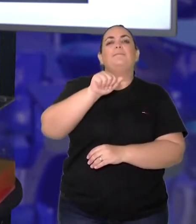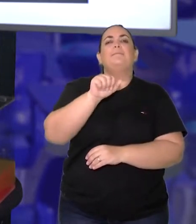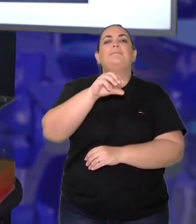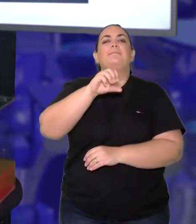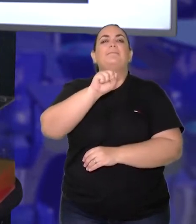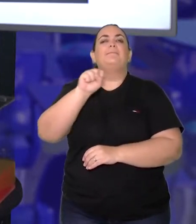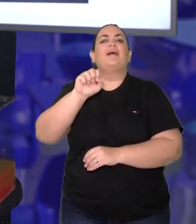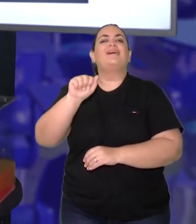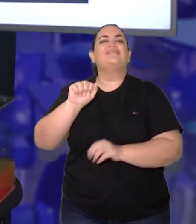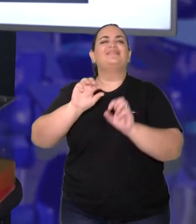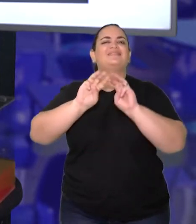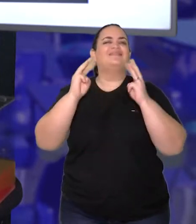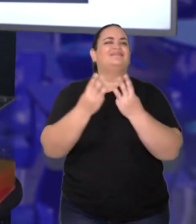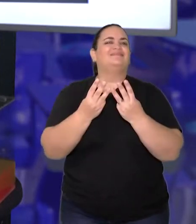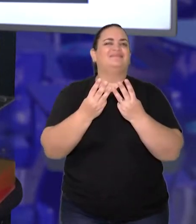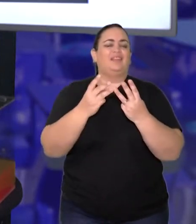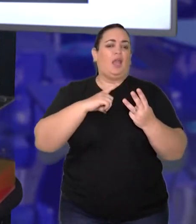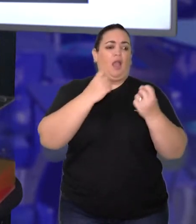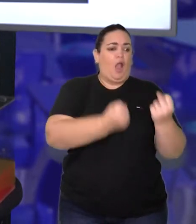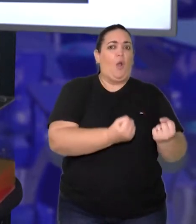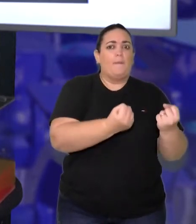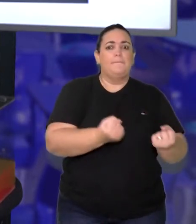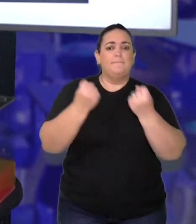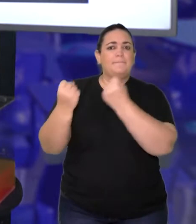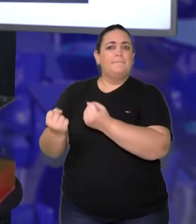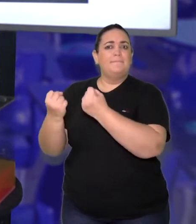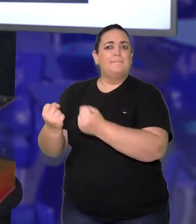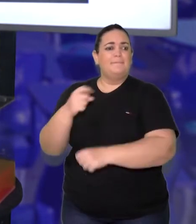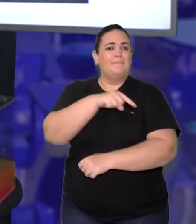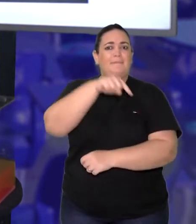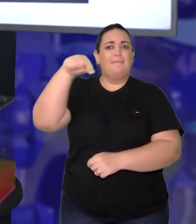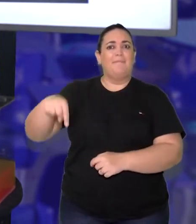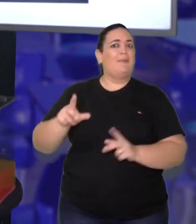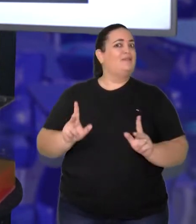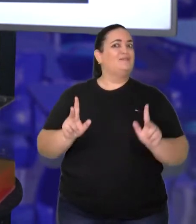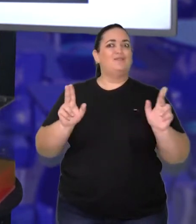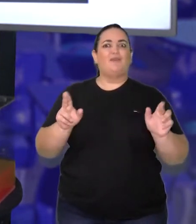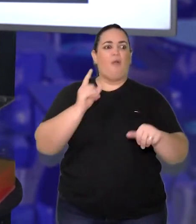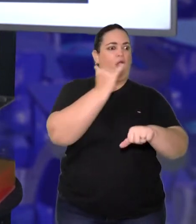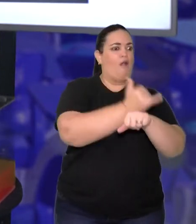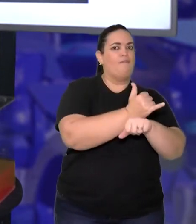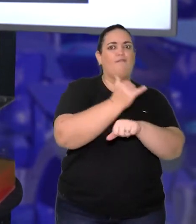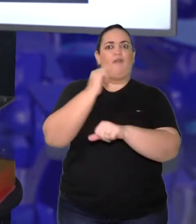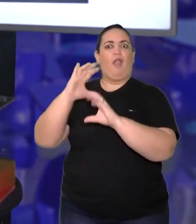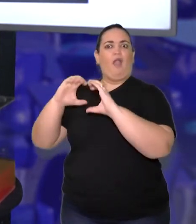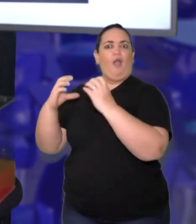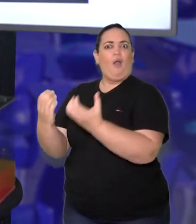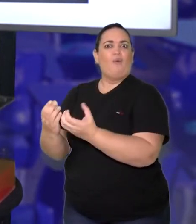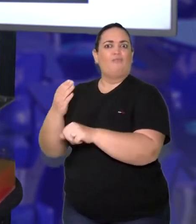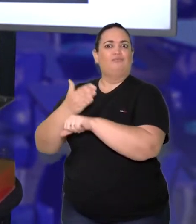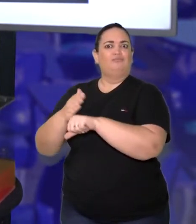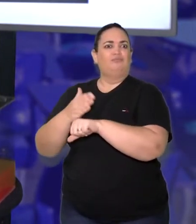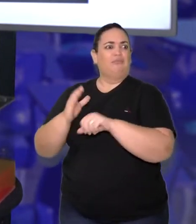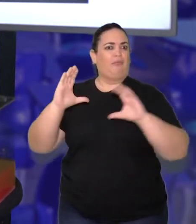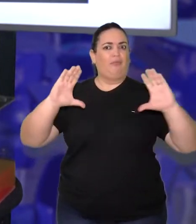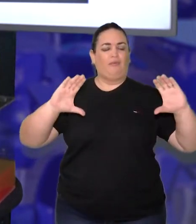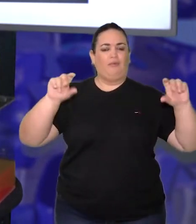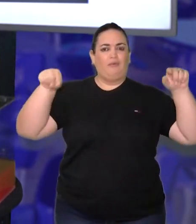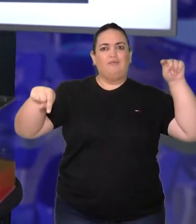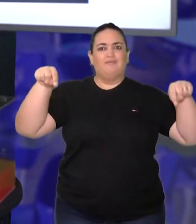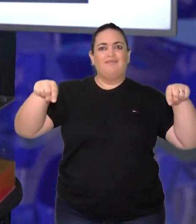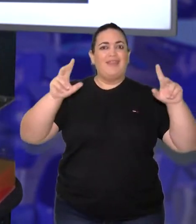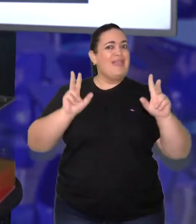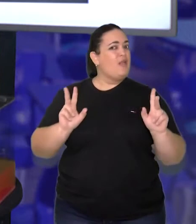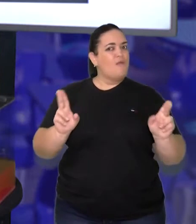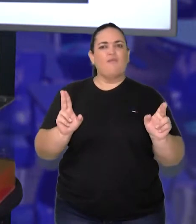das duas situações são iguais. Tanto do algodão quanto do ferro, eles têm a mesma massa, é a mesma quantidade. O que